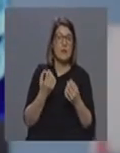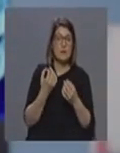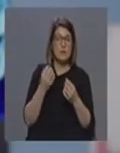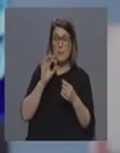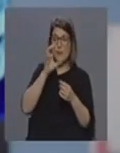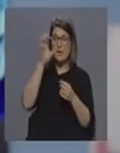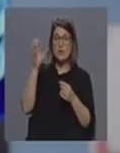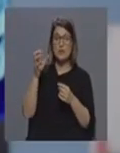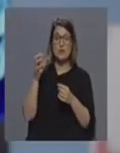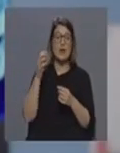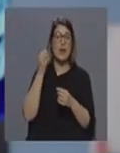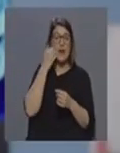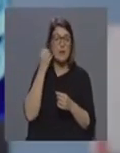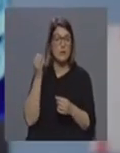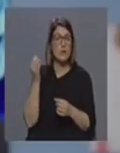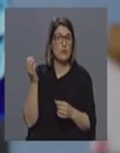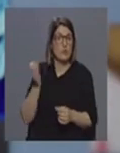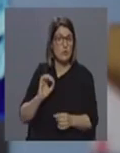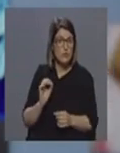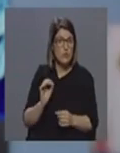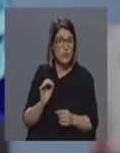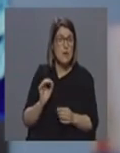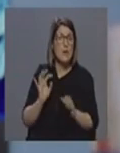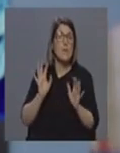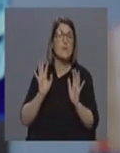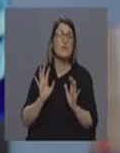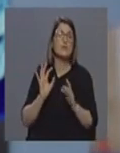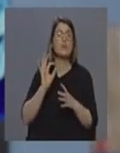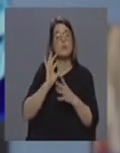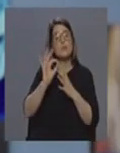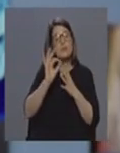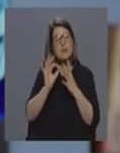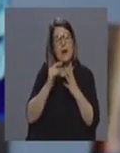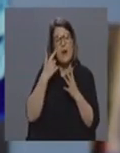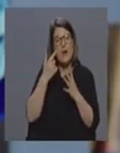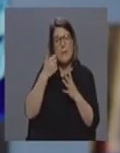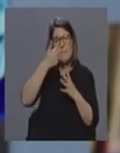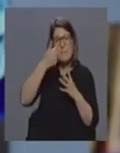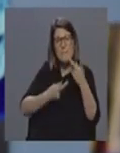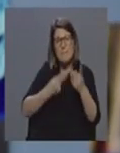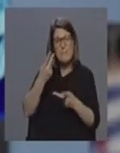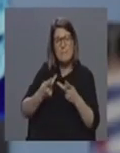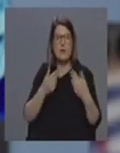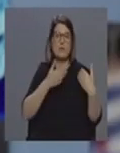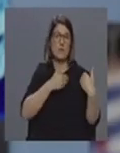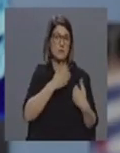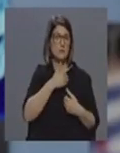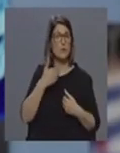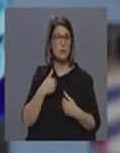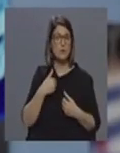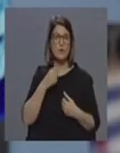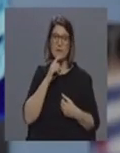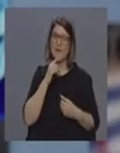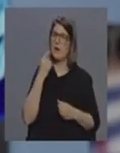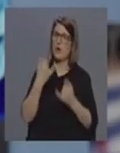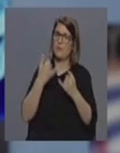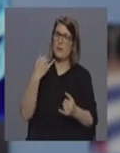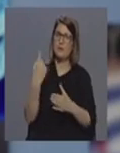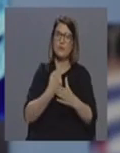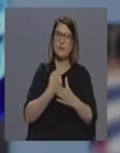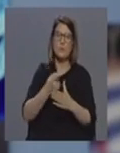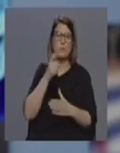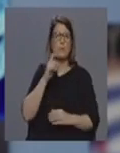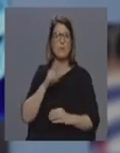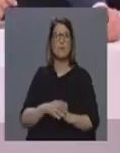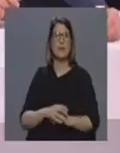países mas tem critérios que entretanto determinam por parte da autoridade de saúde o seu isolamento profilático A RTP